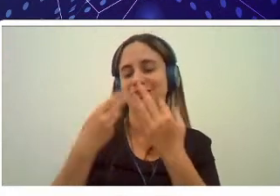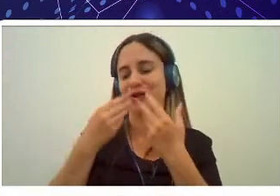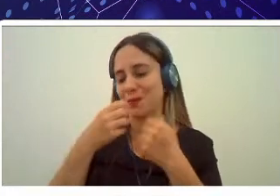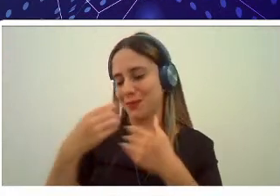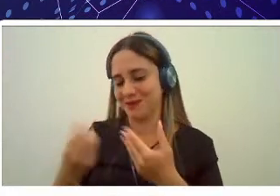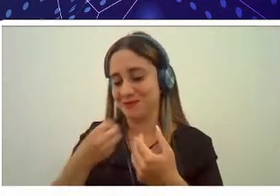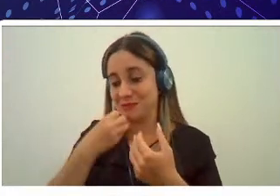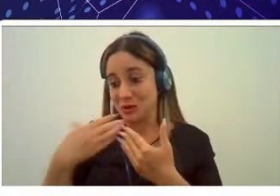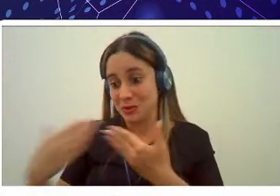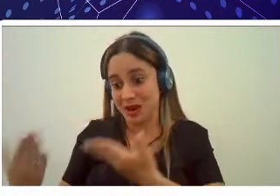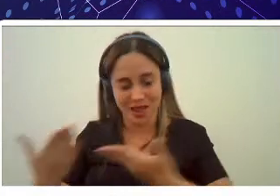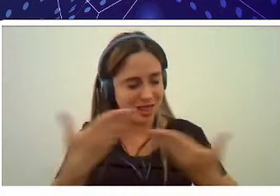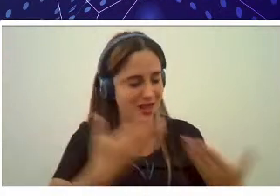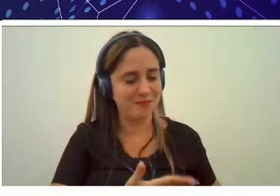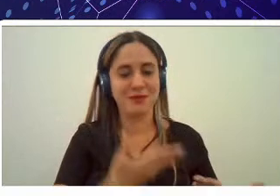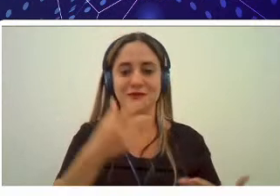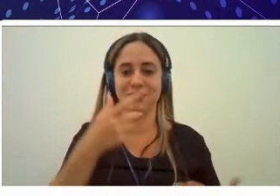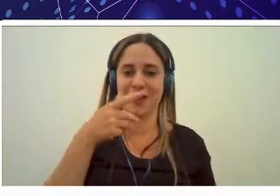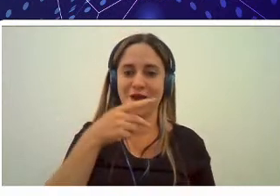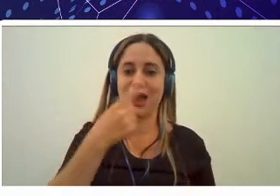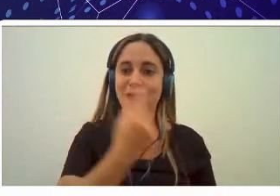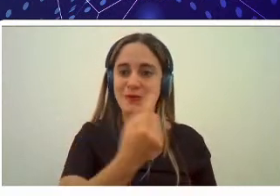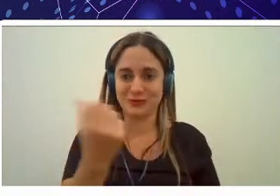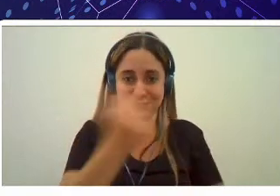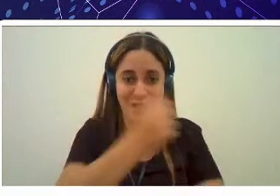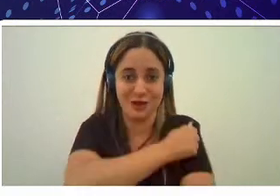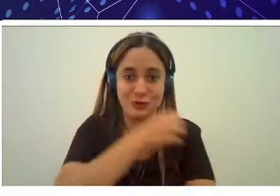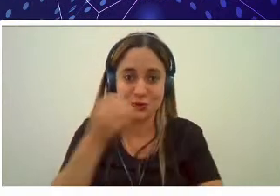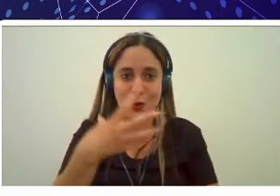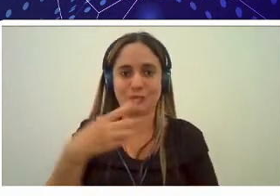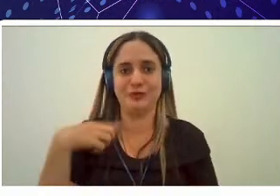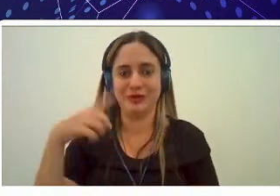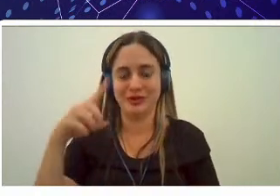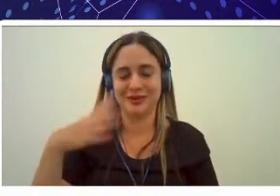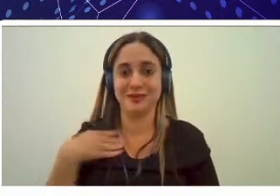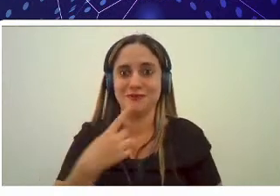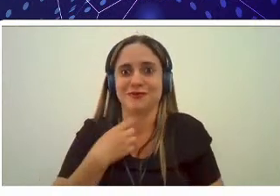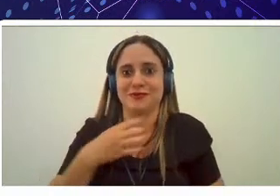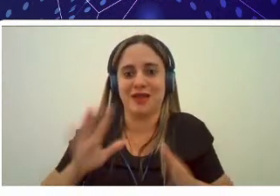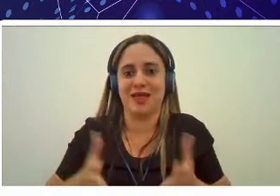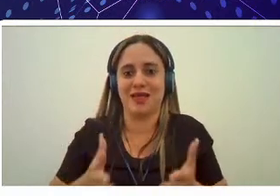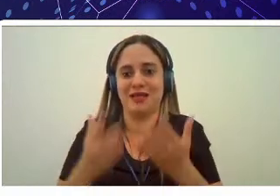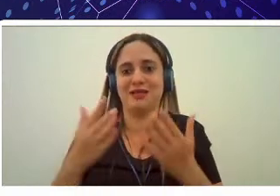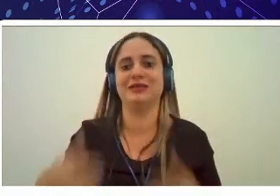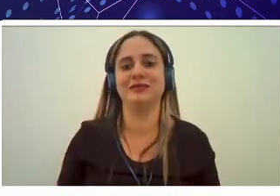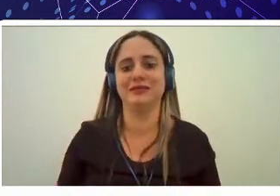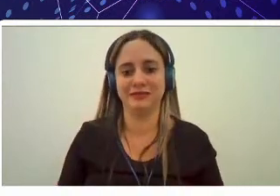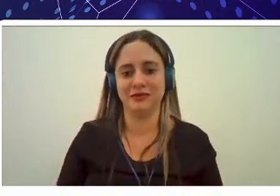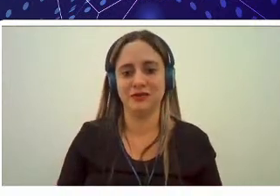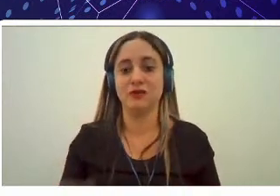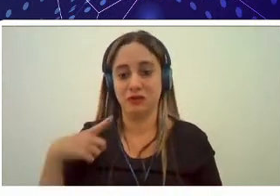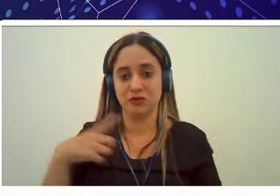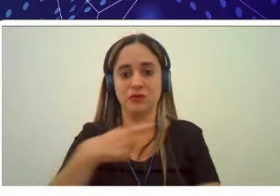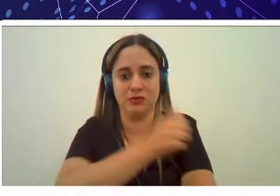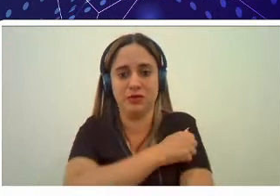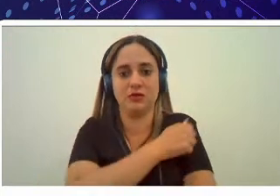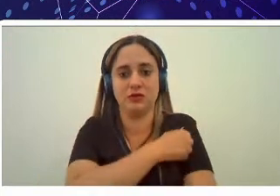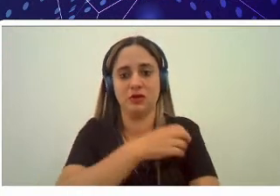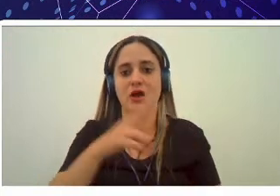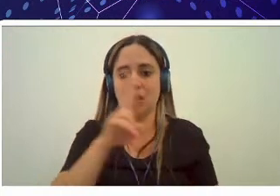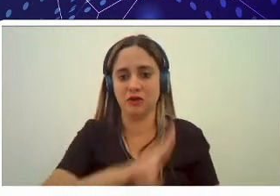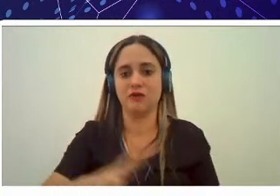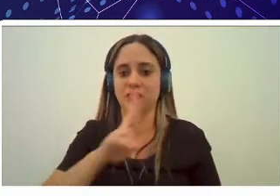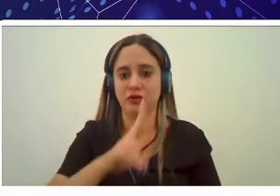vocês são também é o nosso combustível então a partir do momento que nós temos alunos a universidade ela